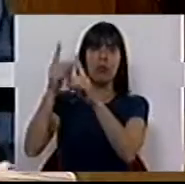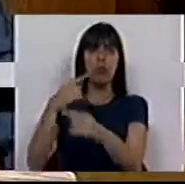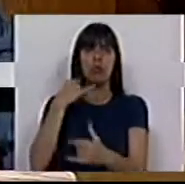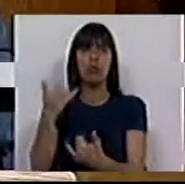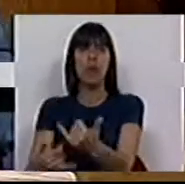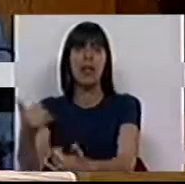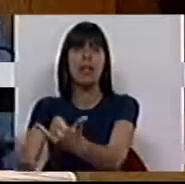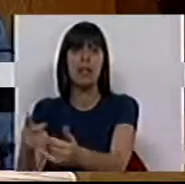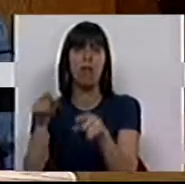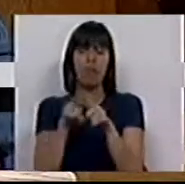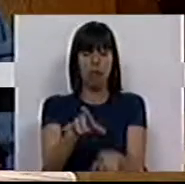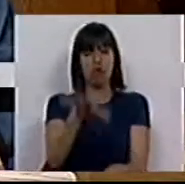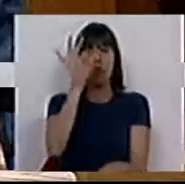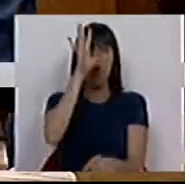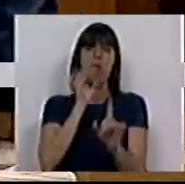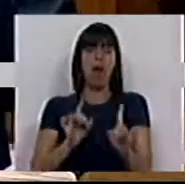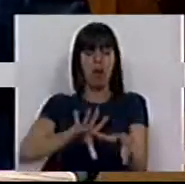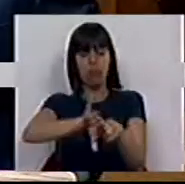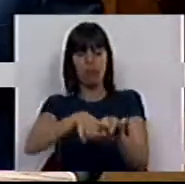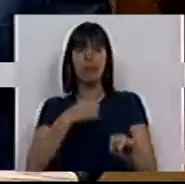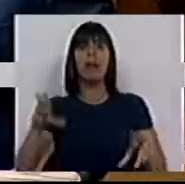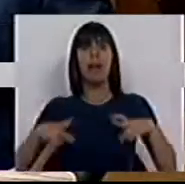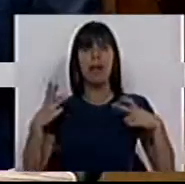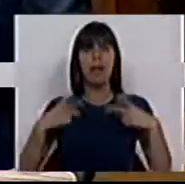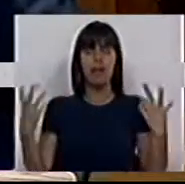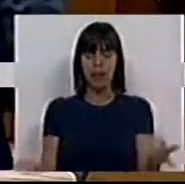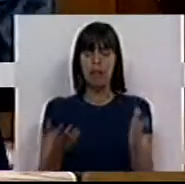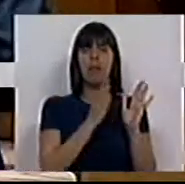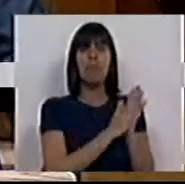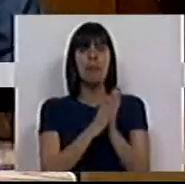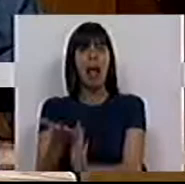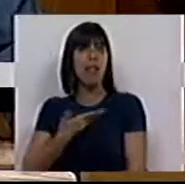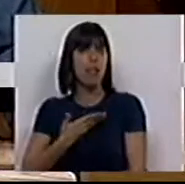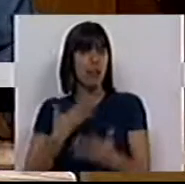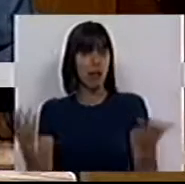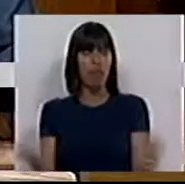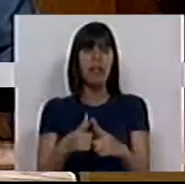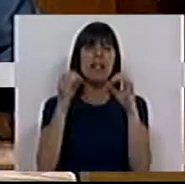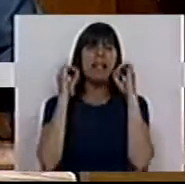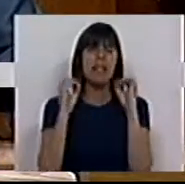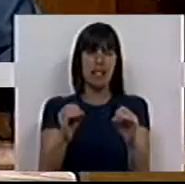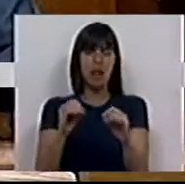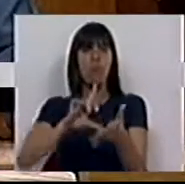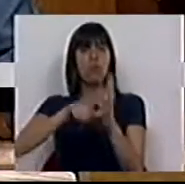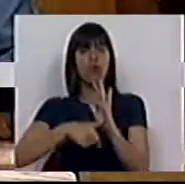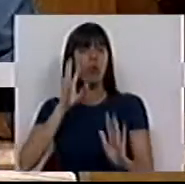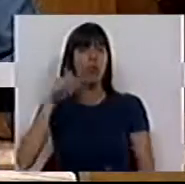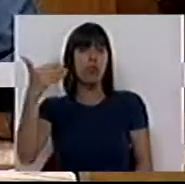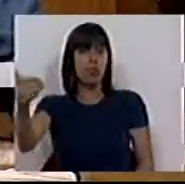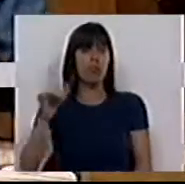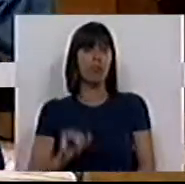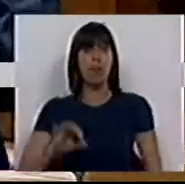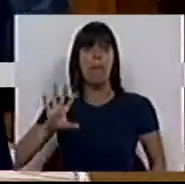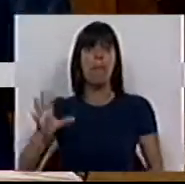Essa é a escolha do Governo. Destruição da riqueza, acumulação de dívida, zero de projeto do futuro